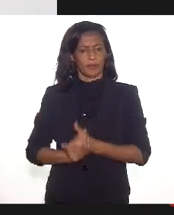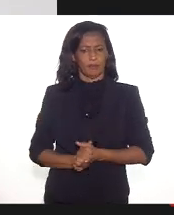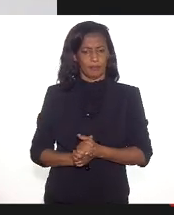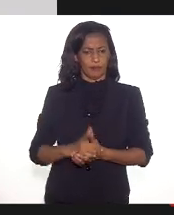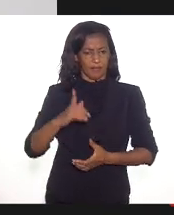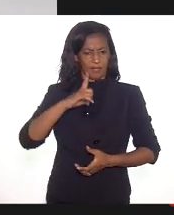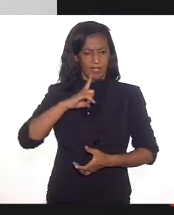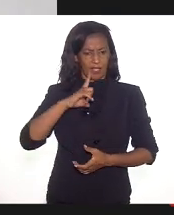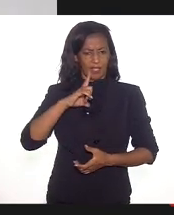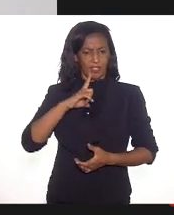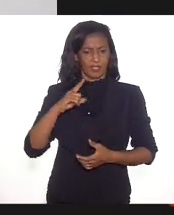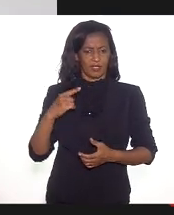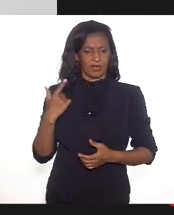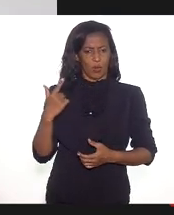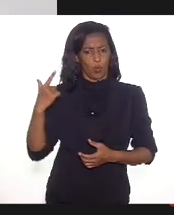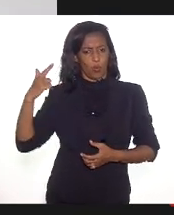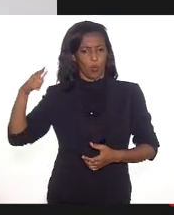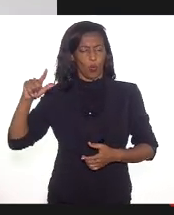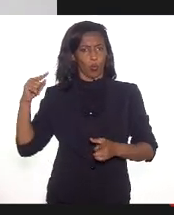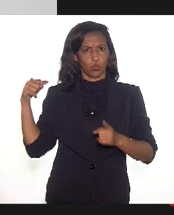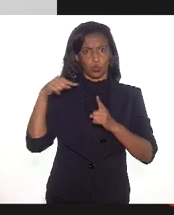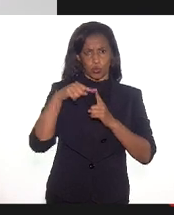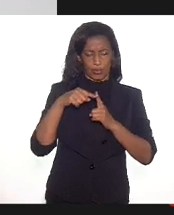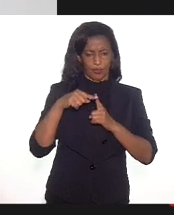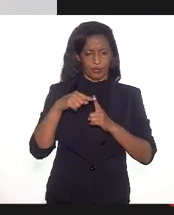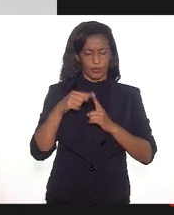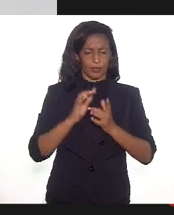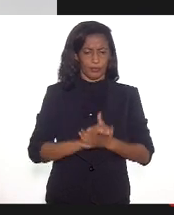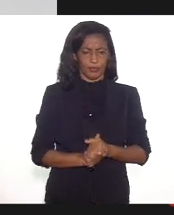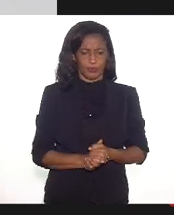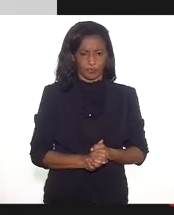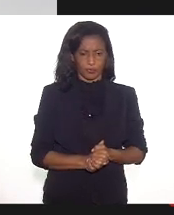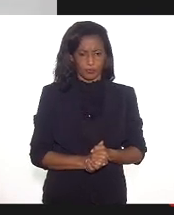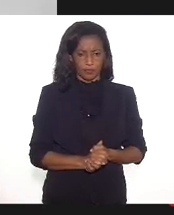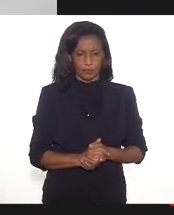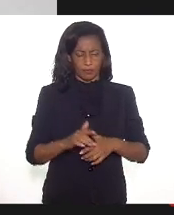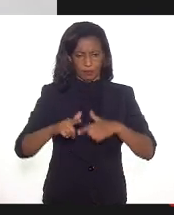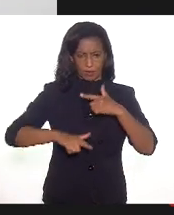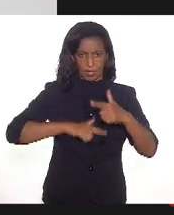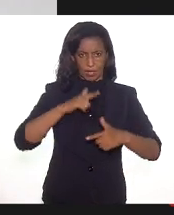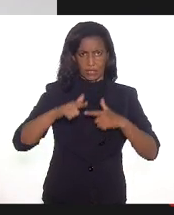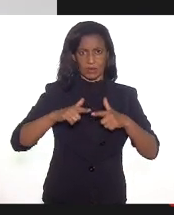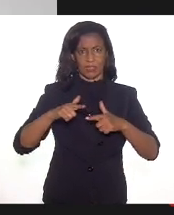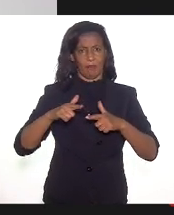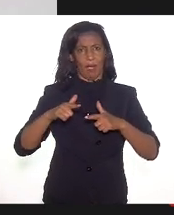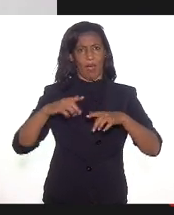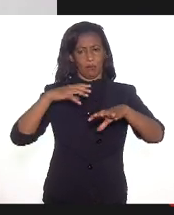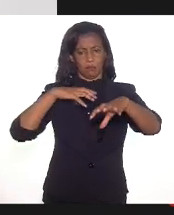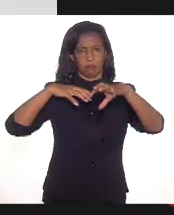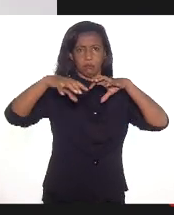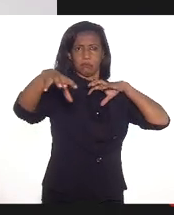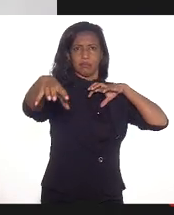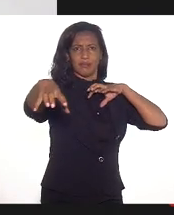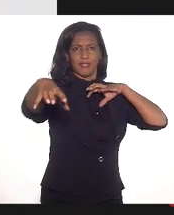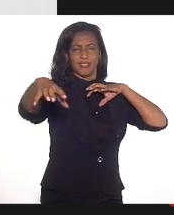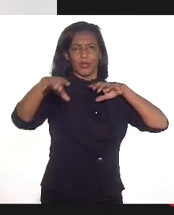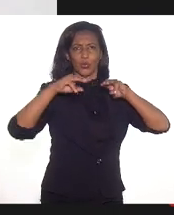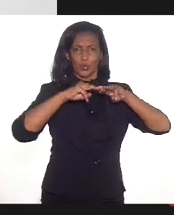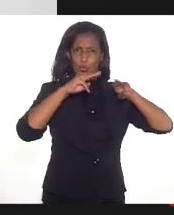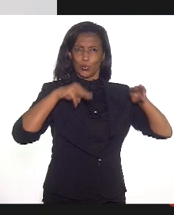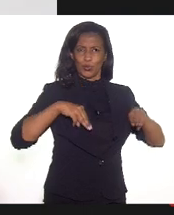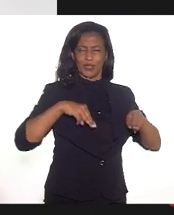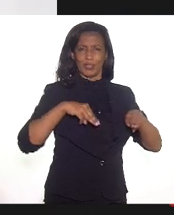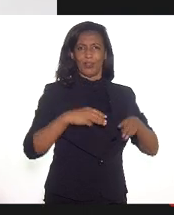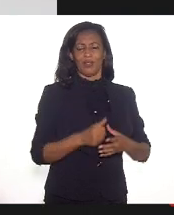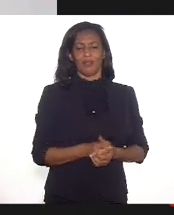a gente tem um outro desafio, no caso desse trabalho online dos museus, que é uma